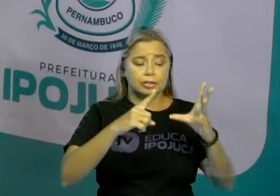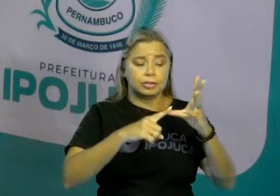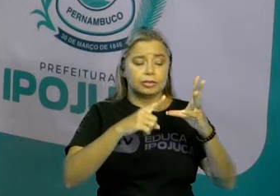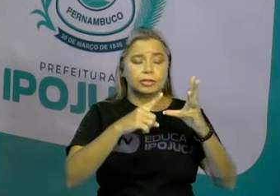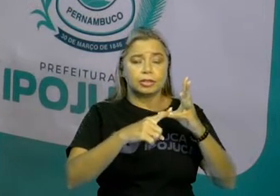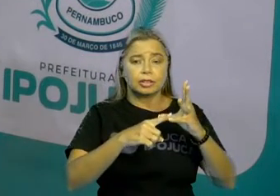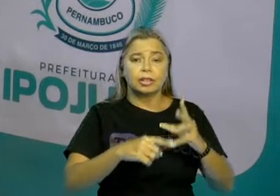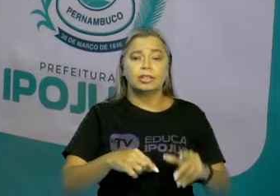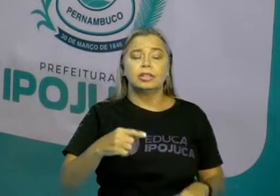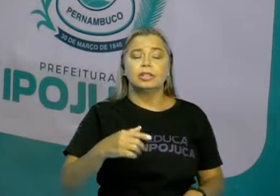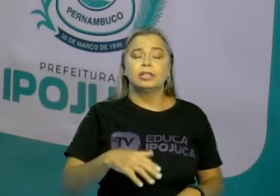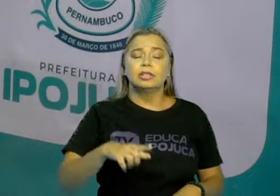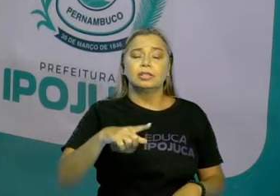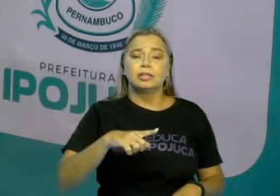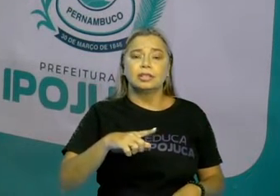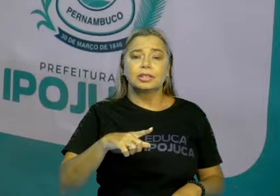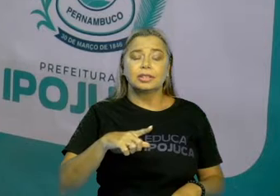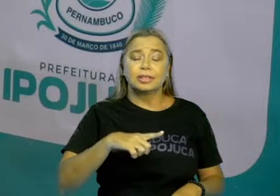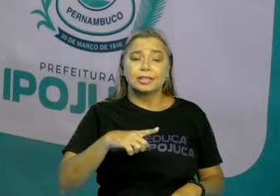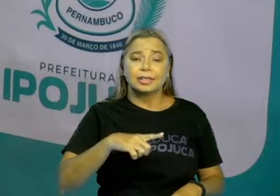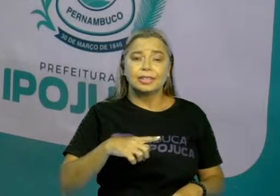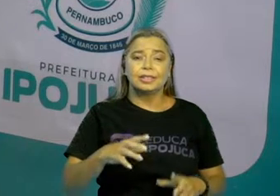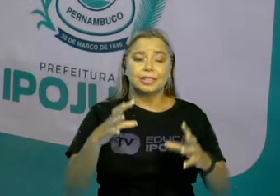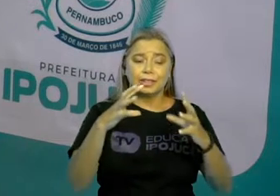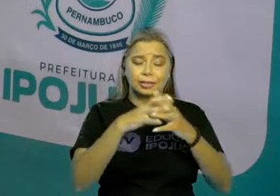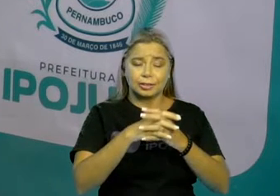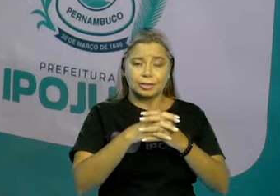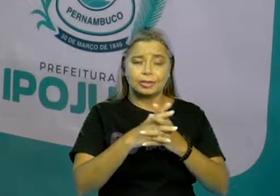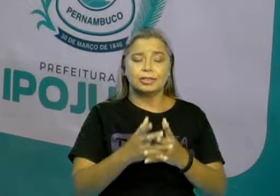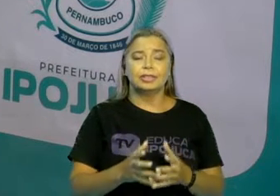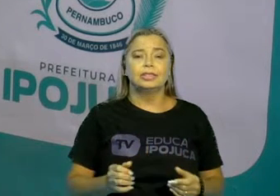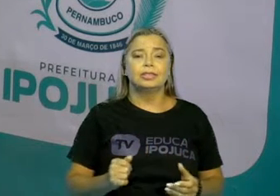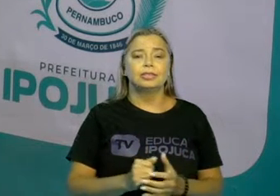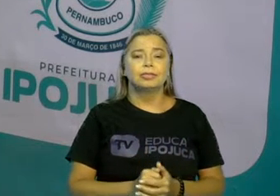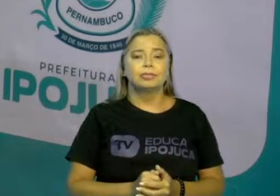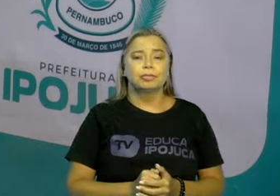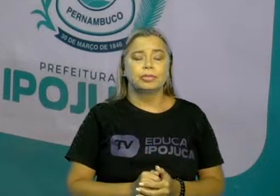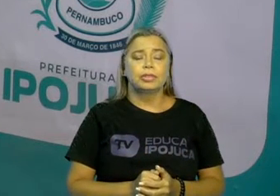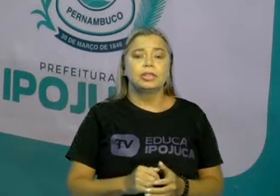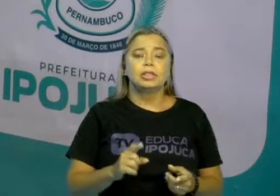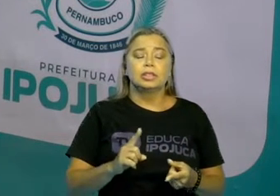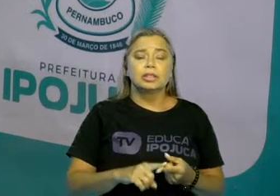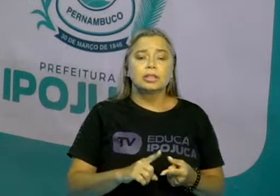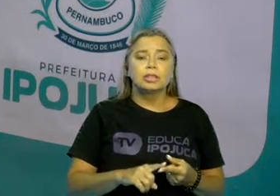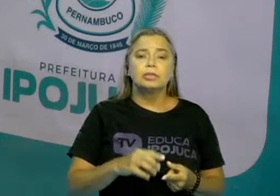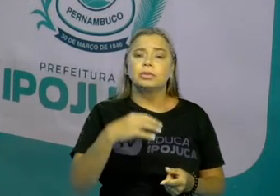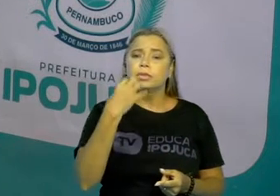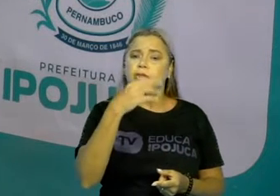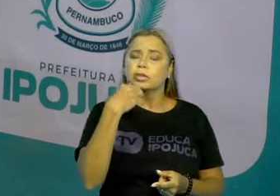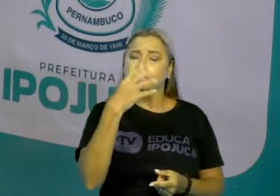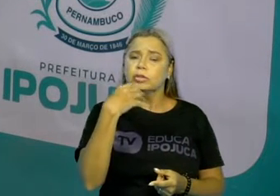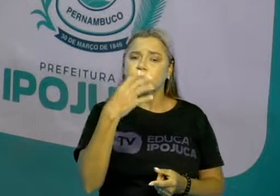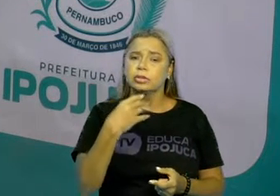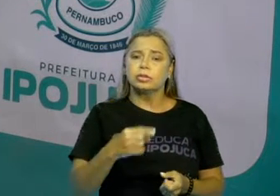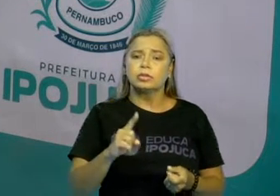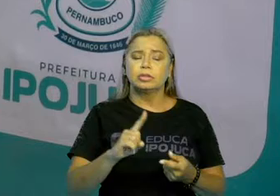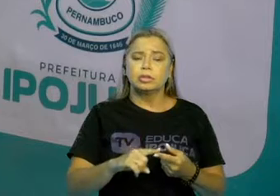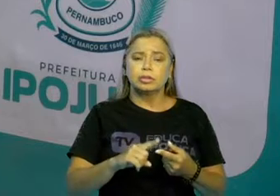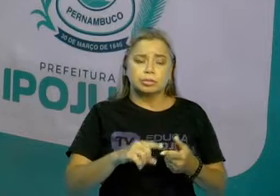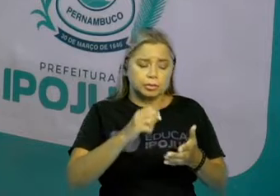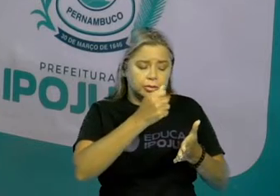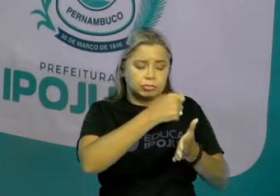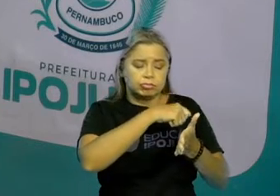Não só para a gente entender esses sons, como também para a escrita, porque tem a ver com a